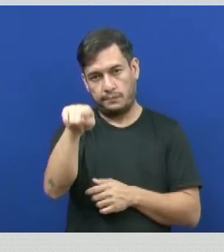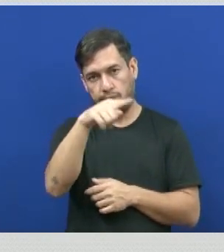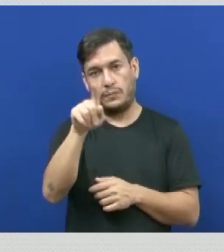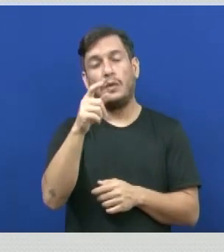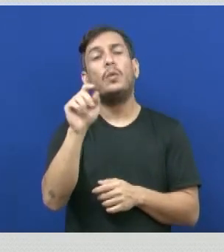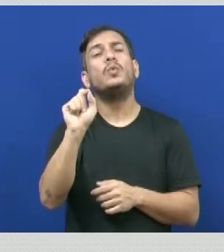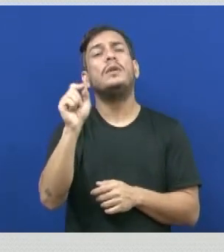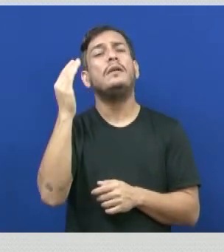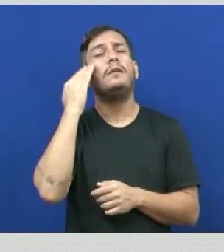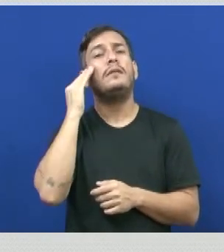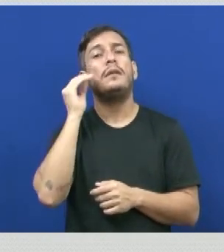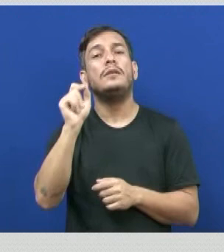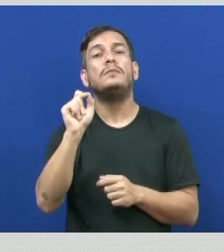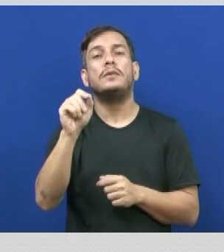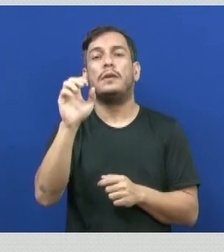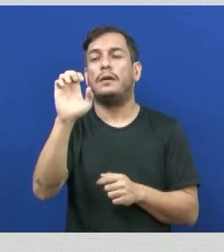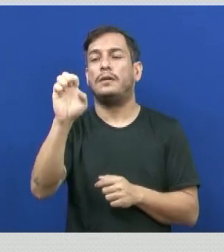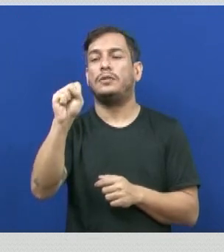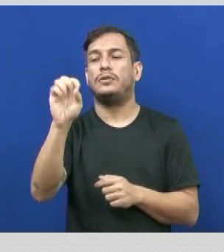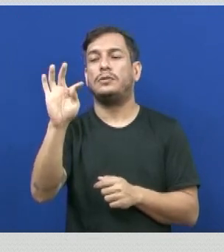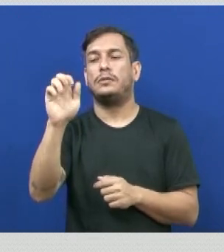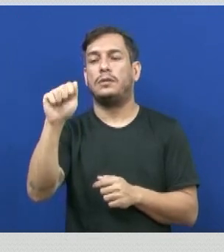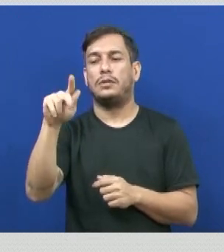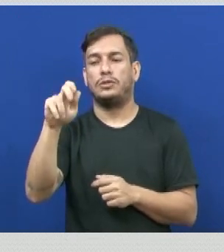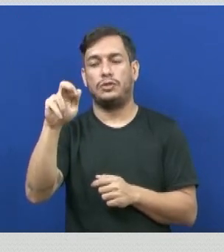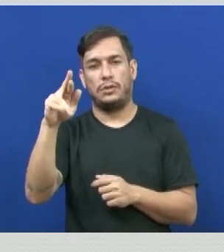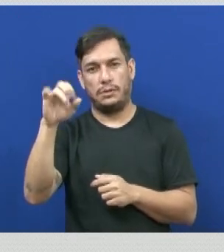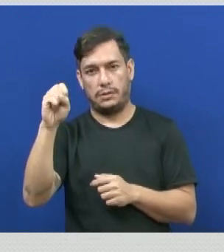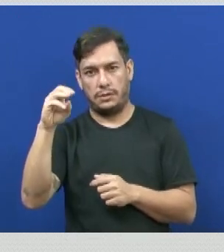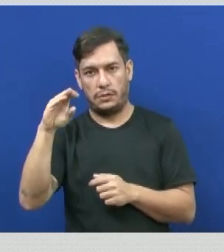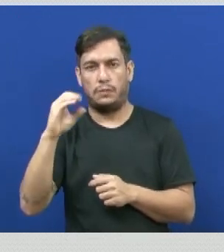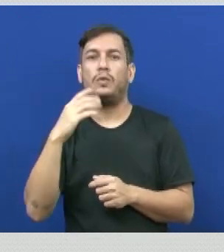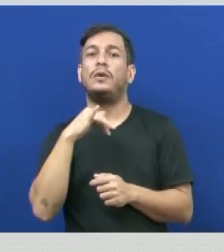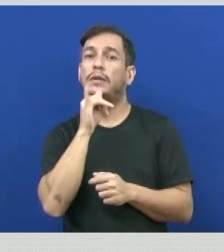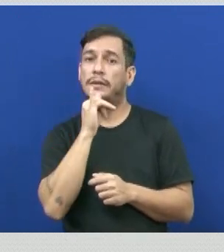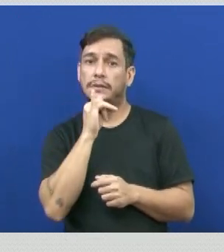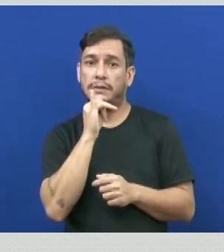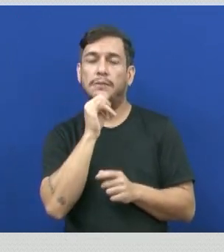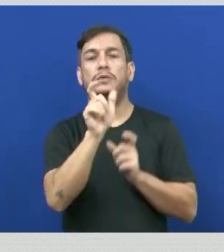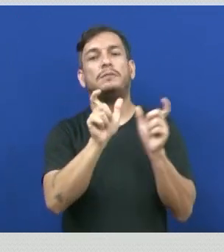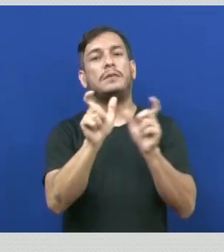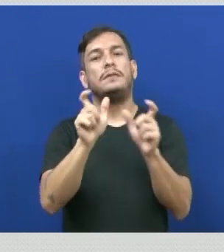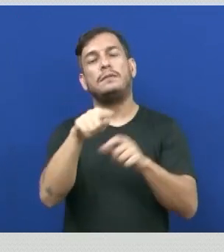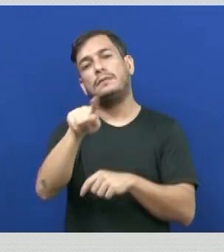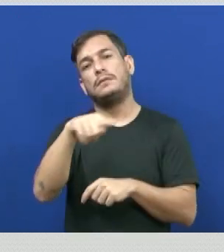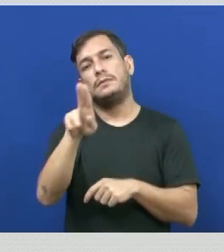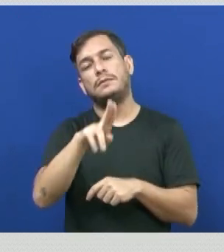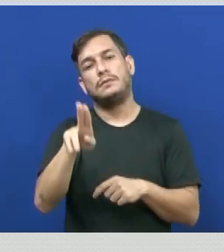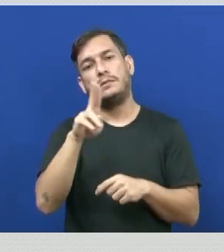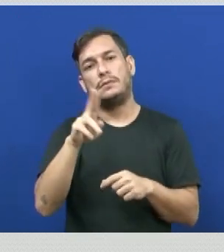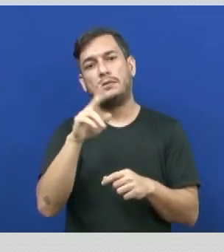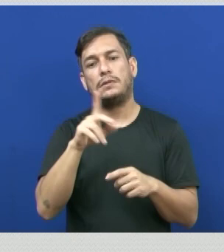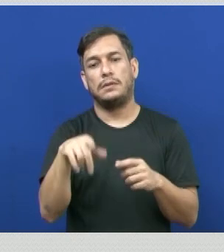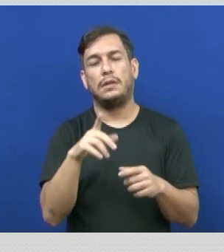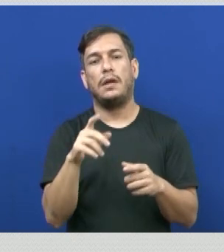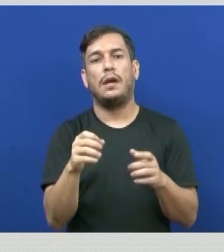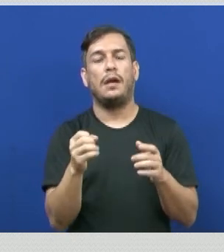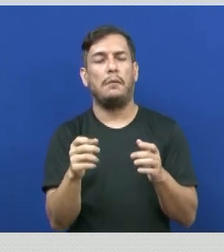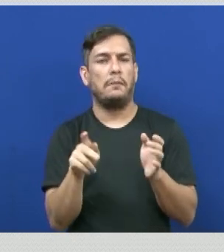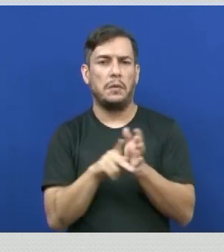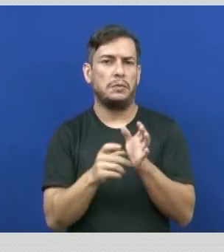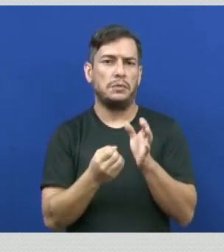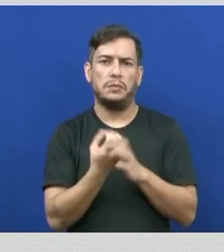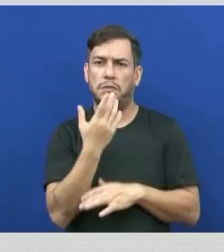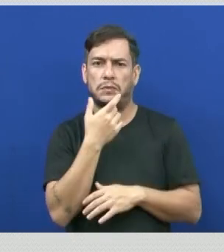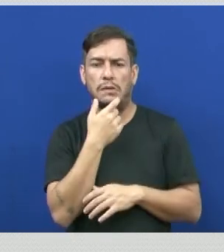por estrangeirismos e também exemplos de estrangeirismos, de palavras que você usa, que são de origem inglesa,